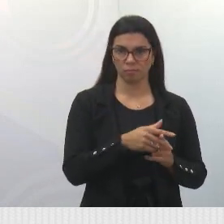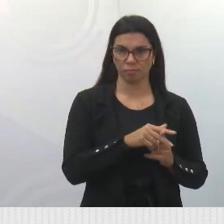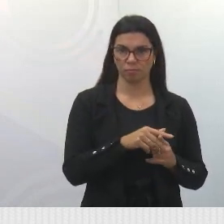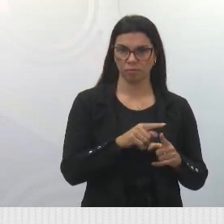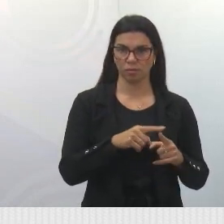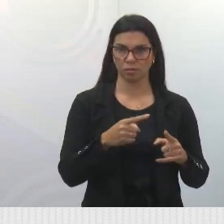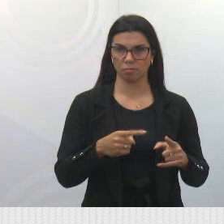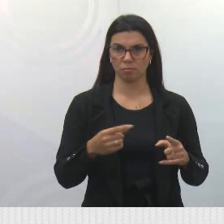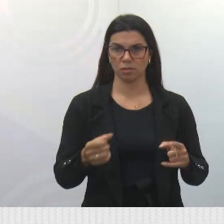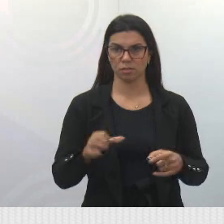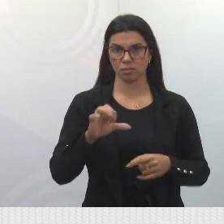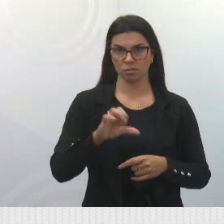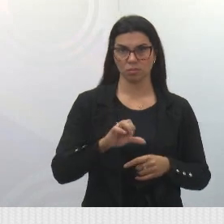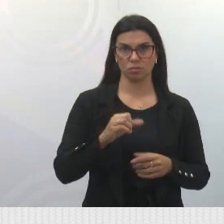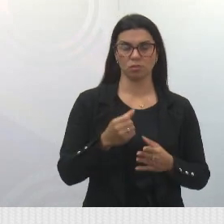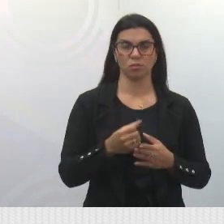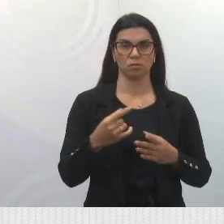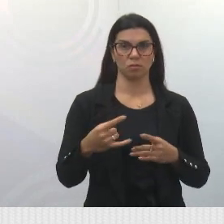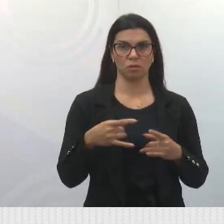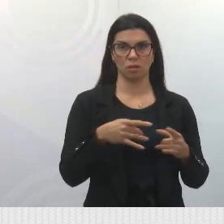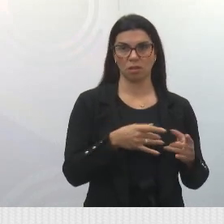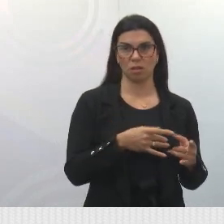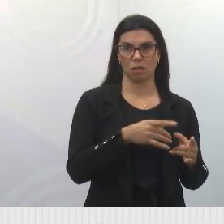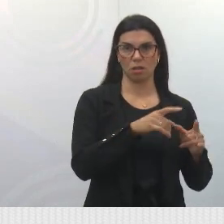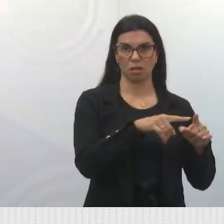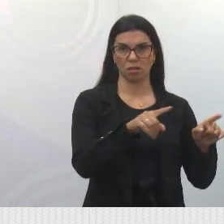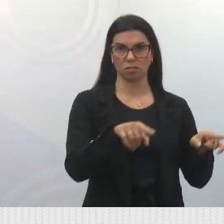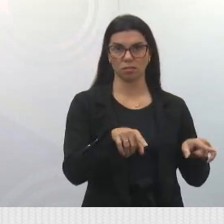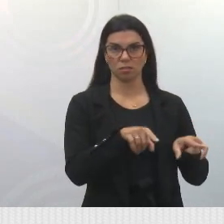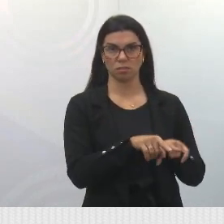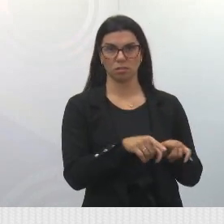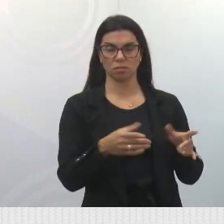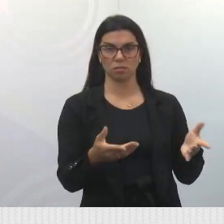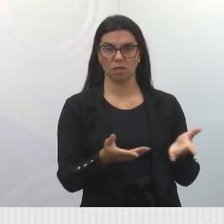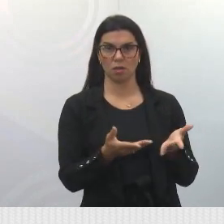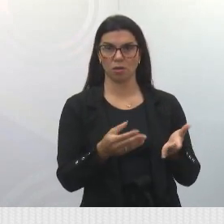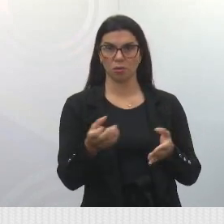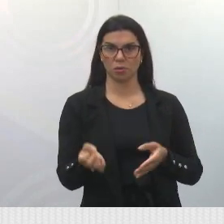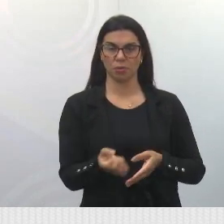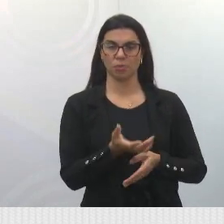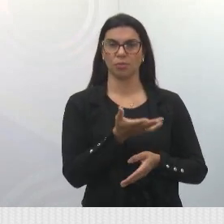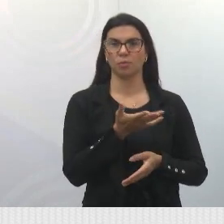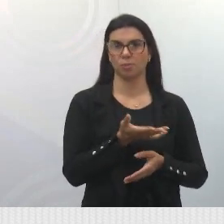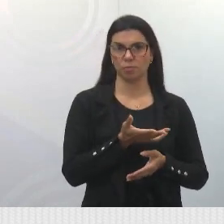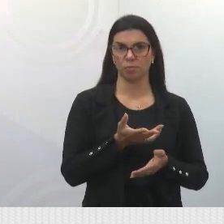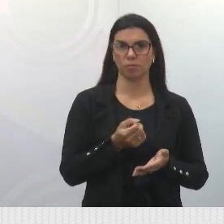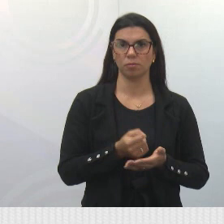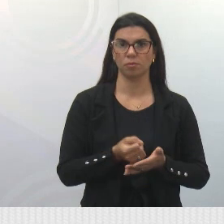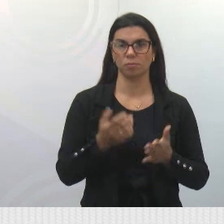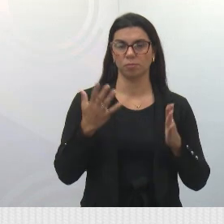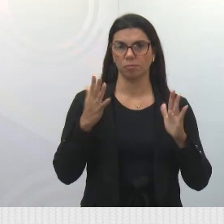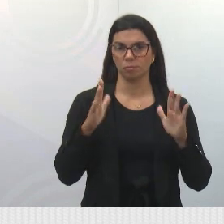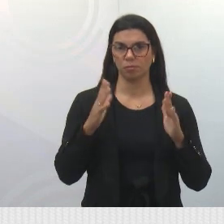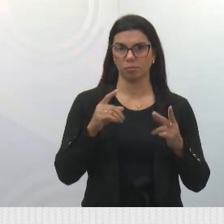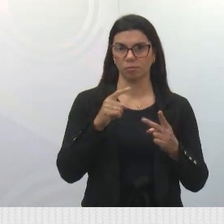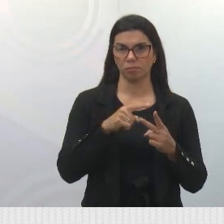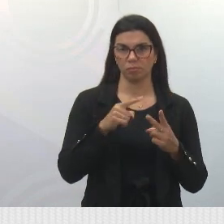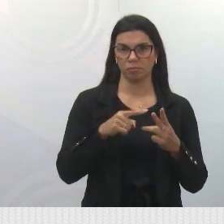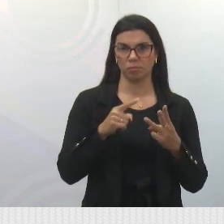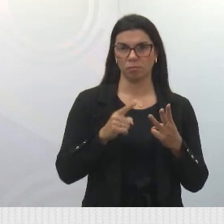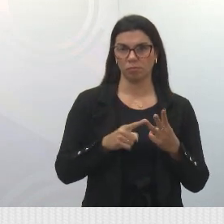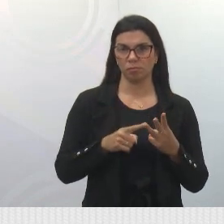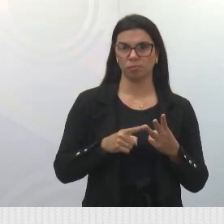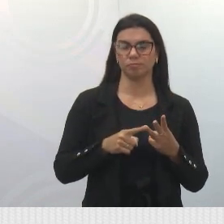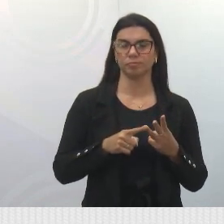mais nove leitos que foram revitalizados aqui. Então, parabéns aí, prefeito, parabéns a Malu, também